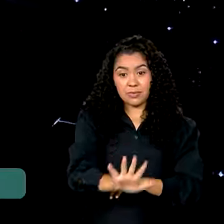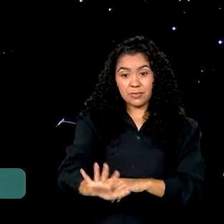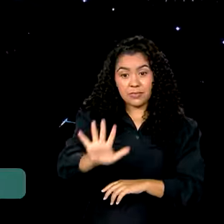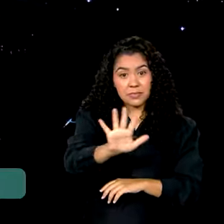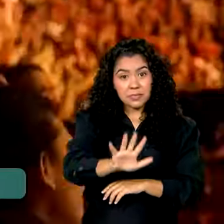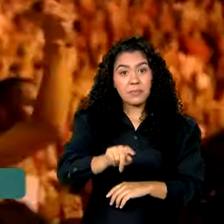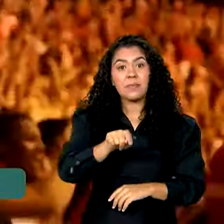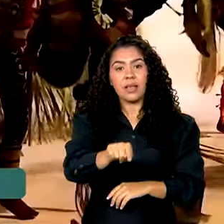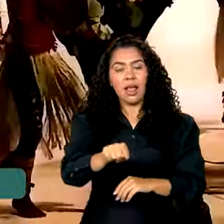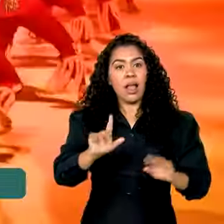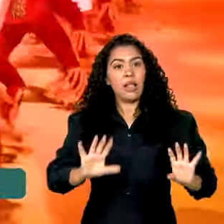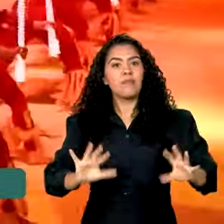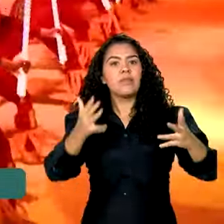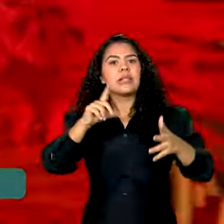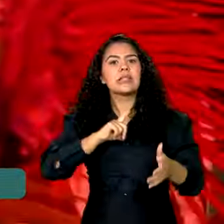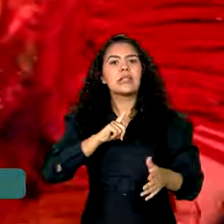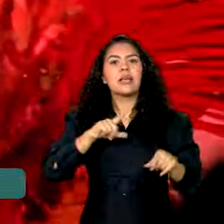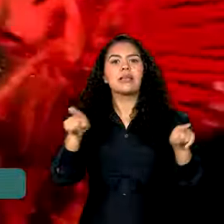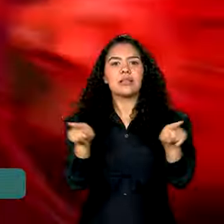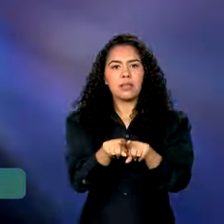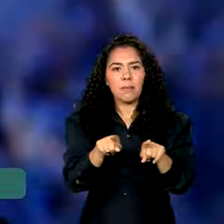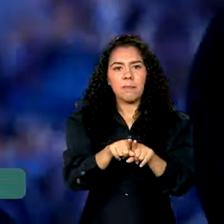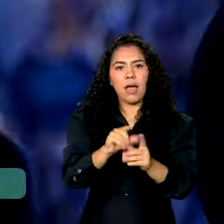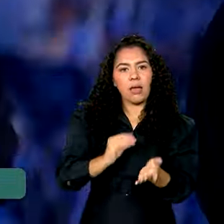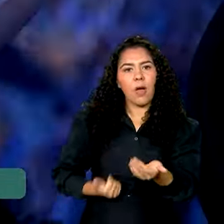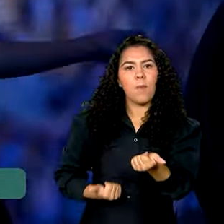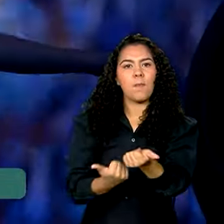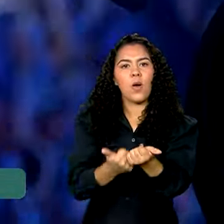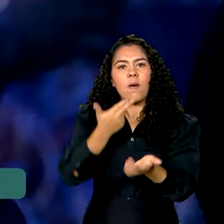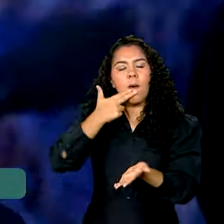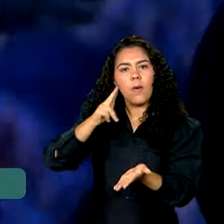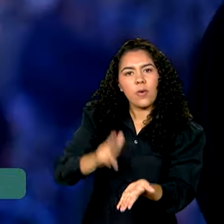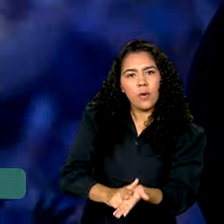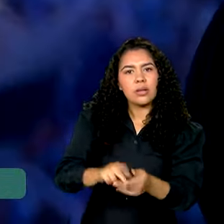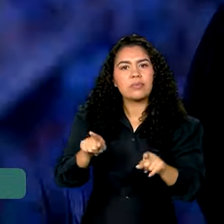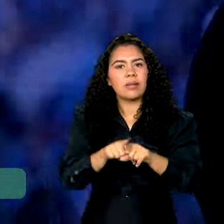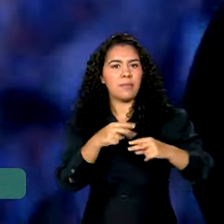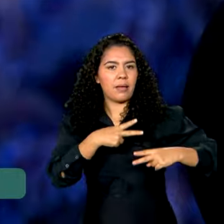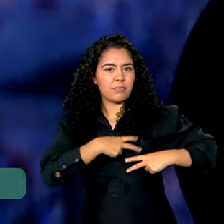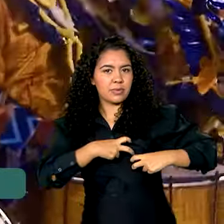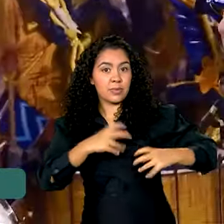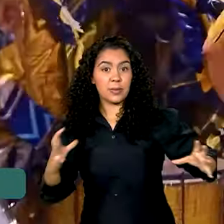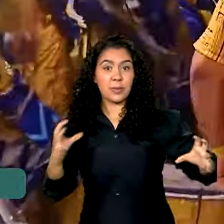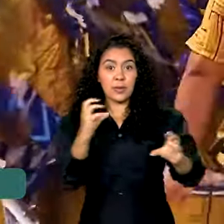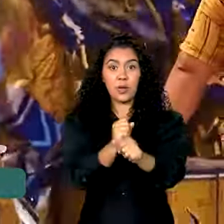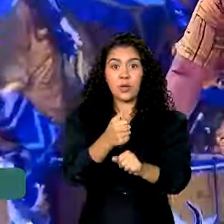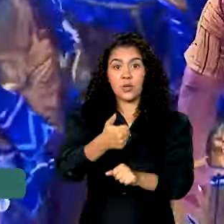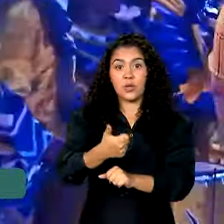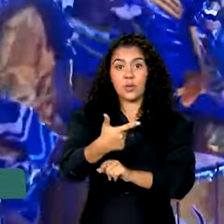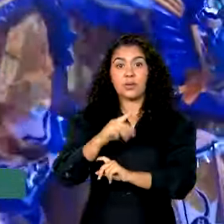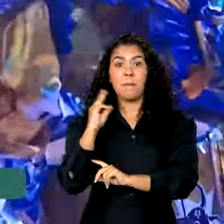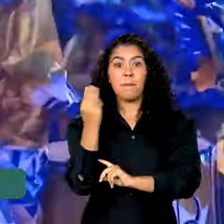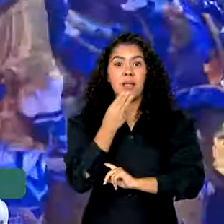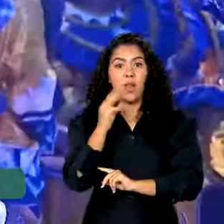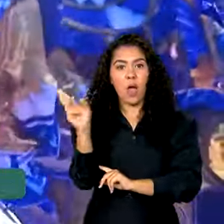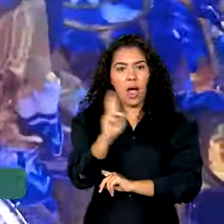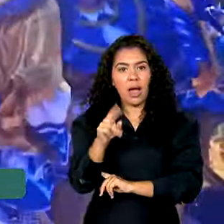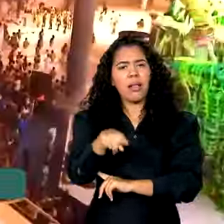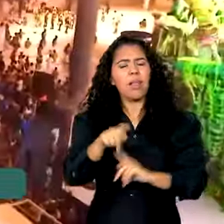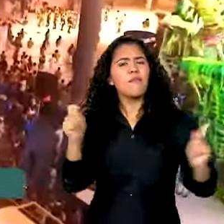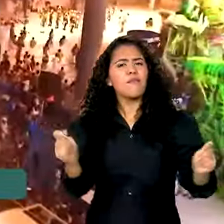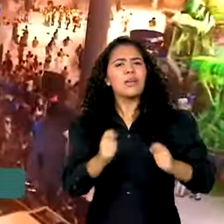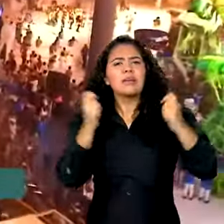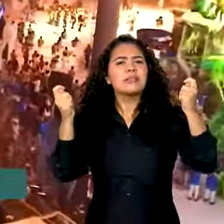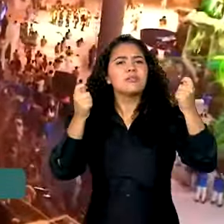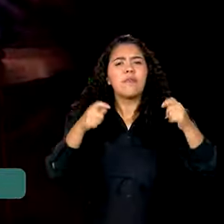pasta, a festa terá o patrocínio dos Correios e da Petrobras, somando aí 12 milhões de reais. O festival,